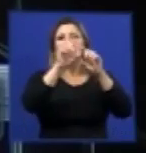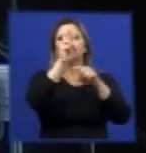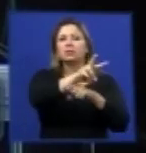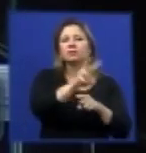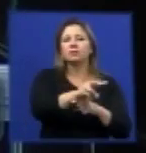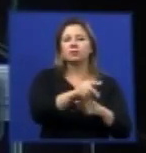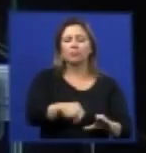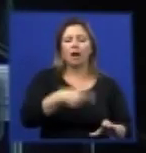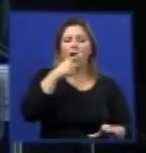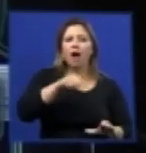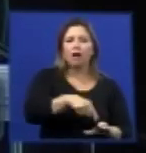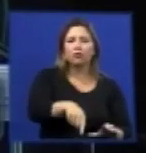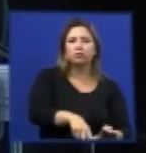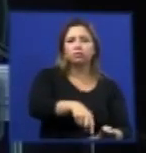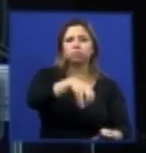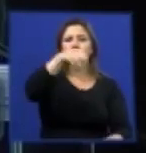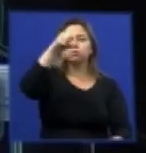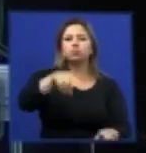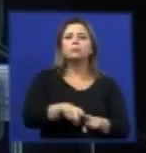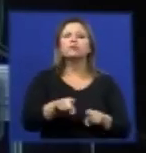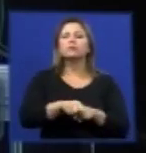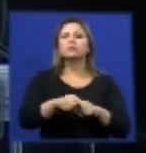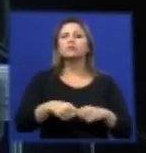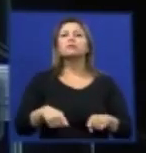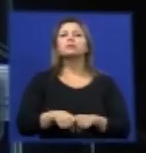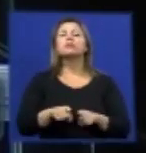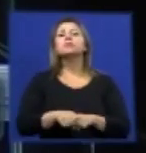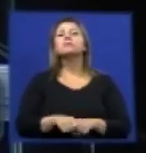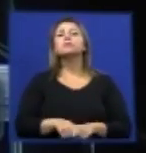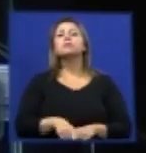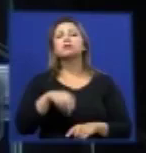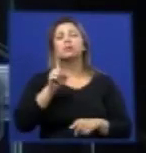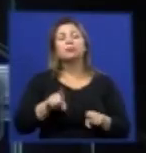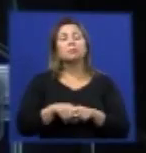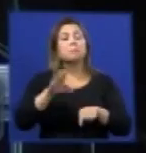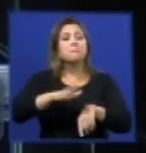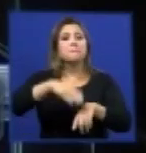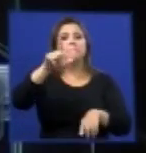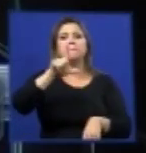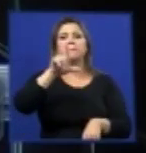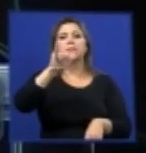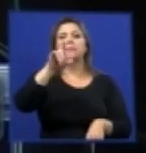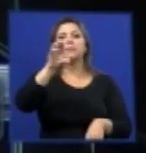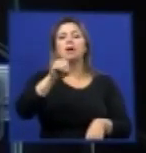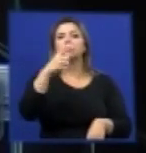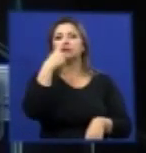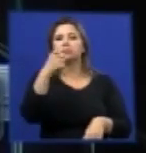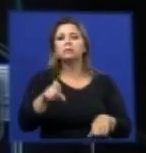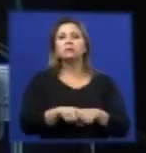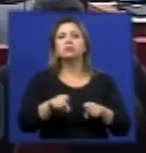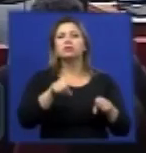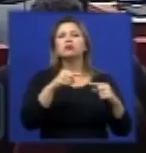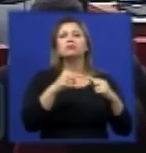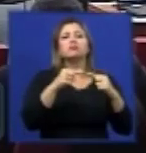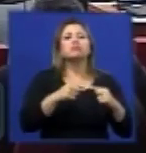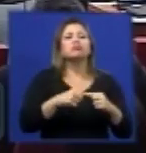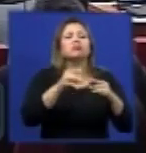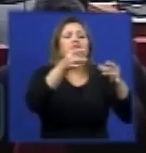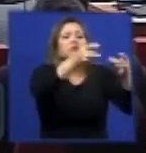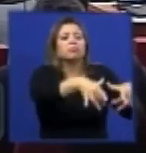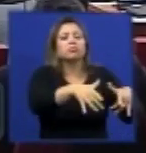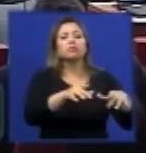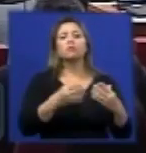cisternas que são muito comuns o aumento da produção de lixo urbano com destino inadequado eu acho que eu não vou ser